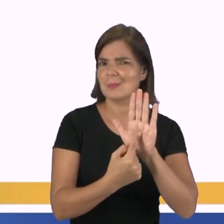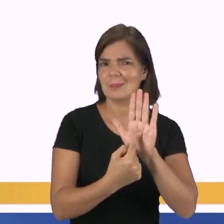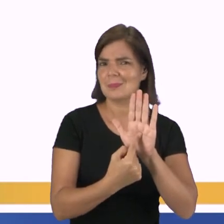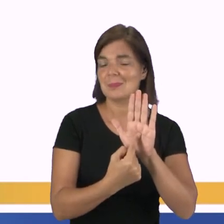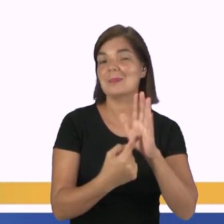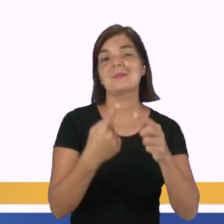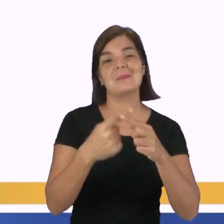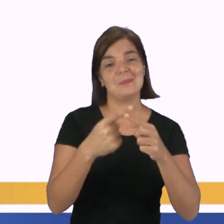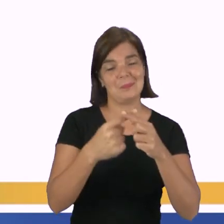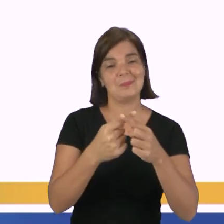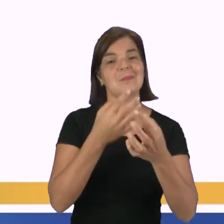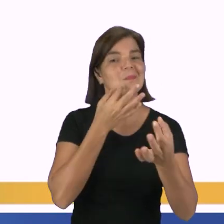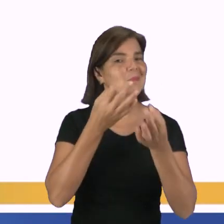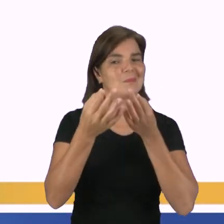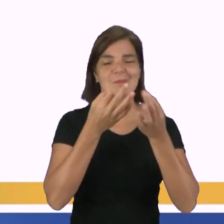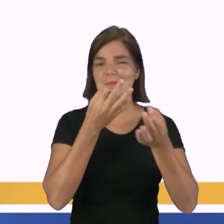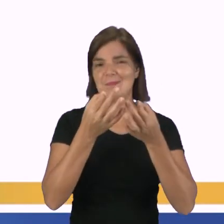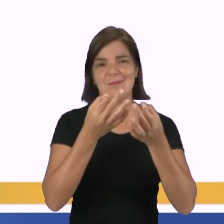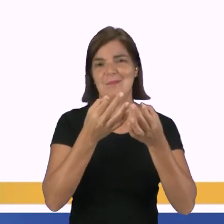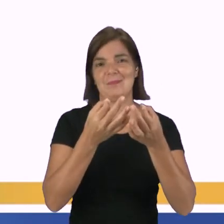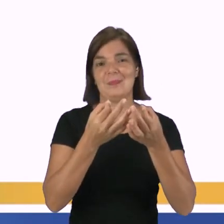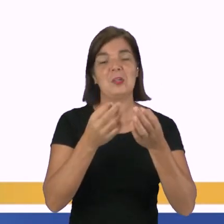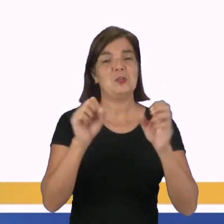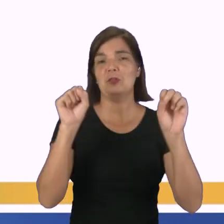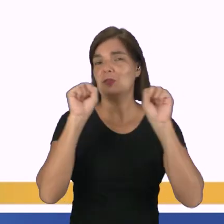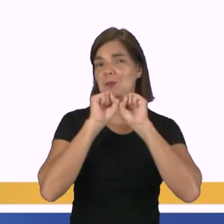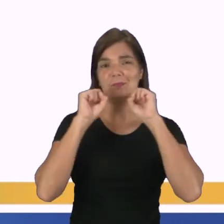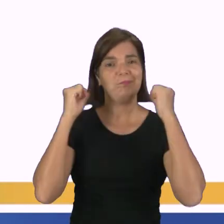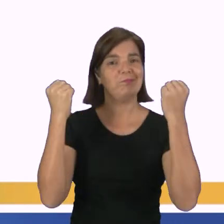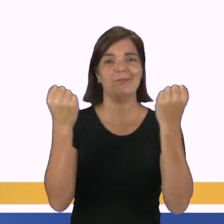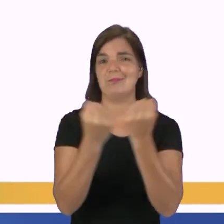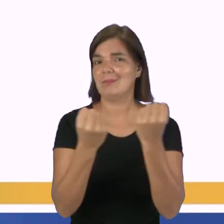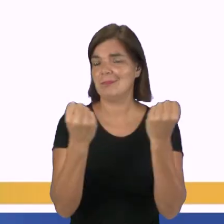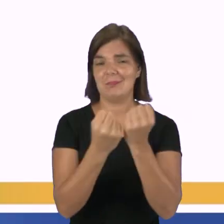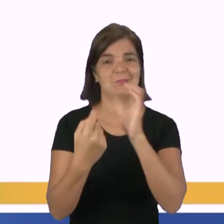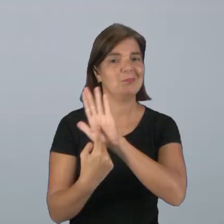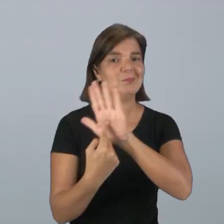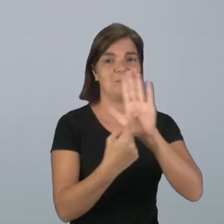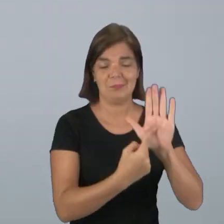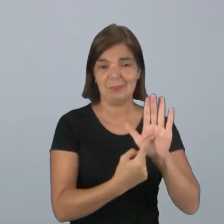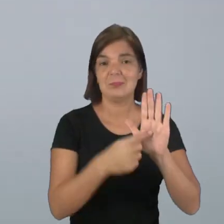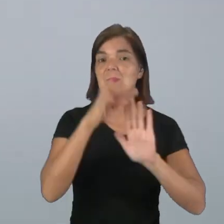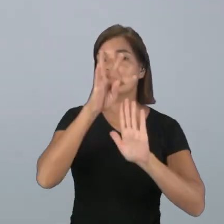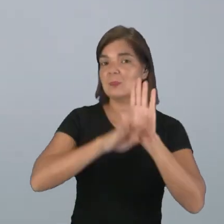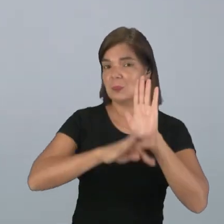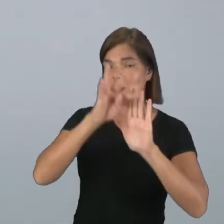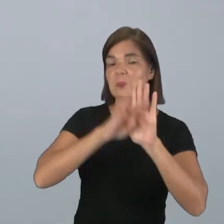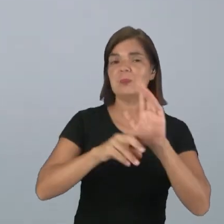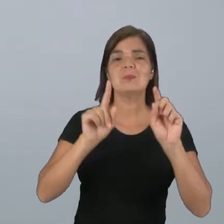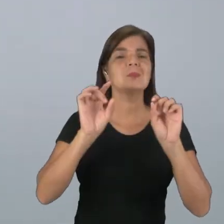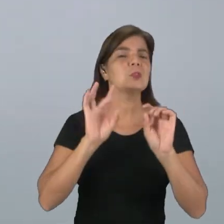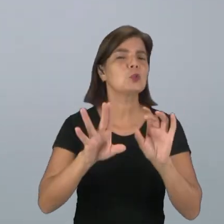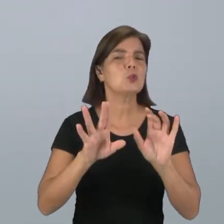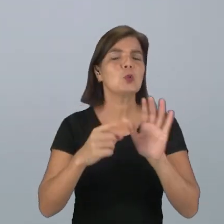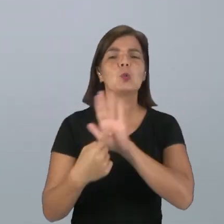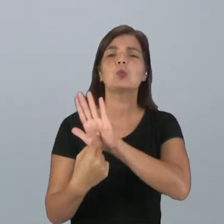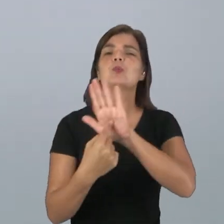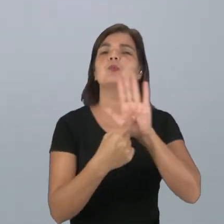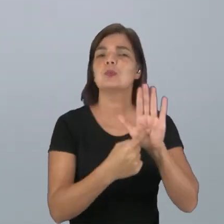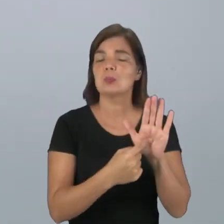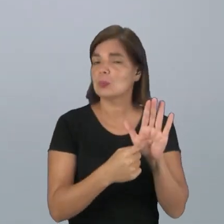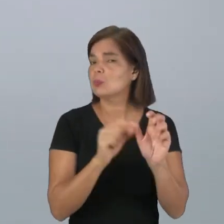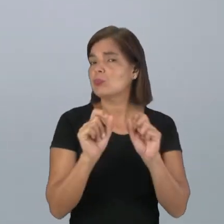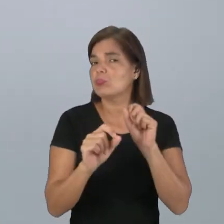Não, a argumentação não é feita em forma de seminária e não é um texto expositivo. O texto expositivo, você apenas expõe